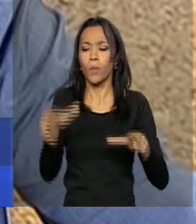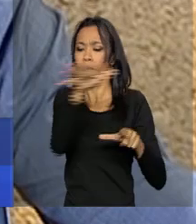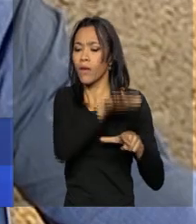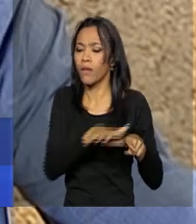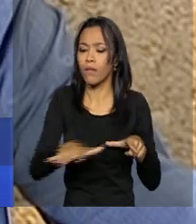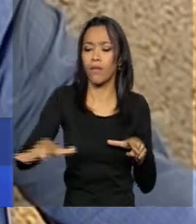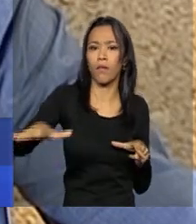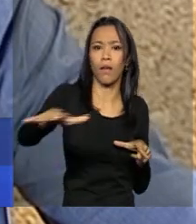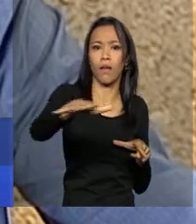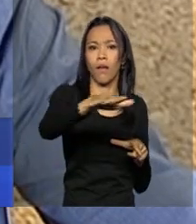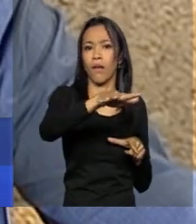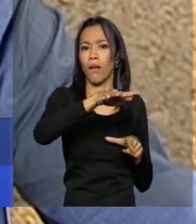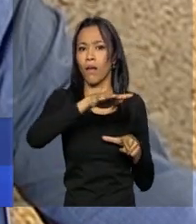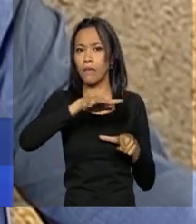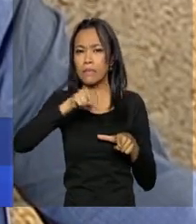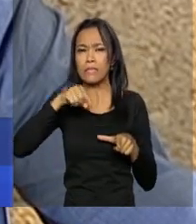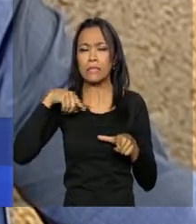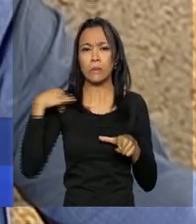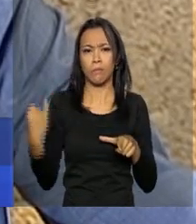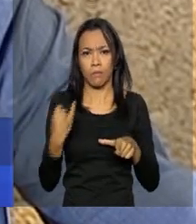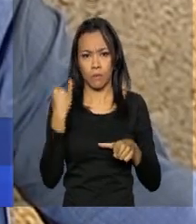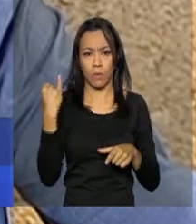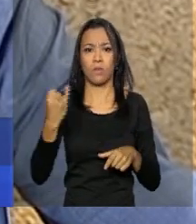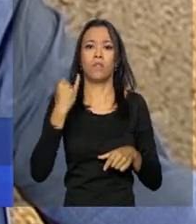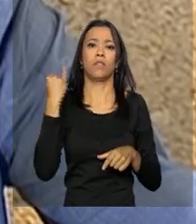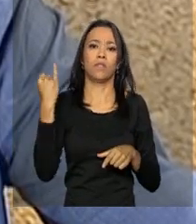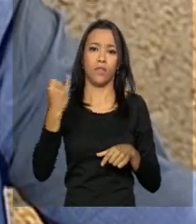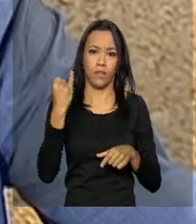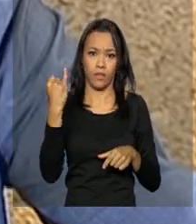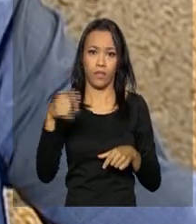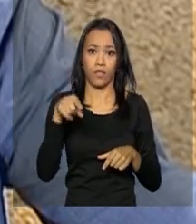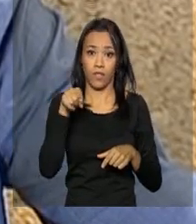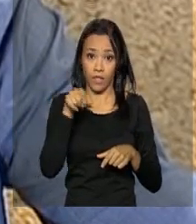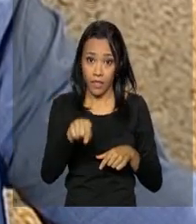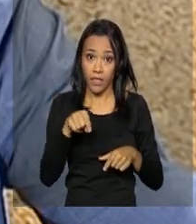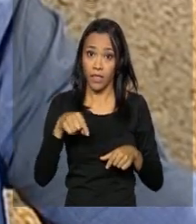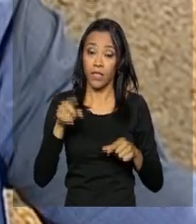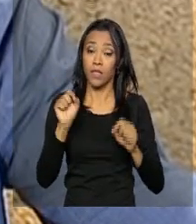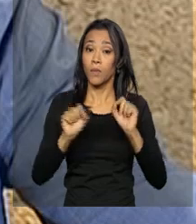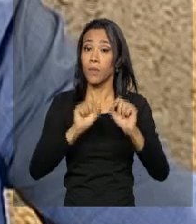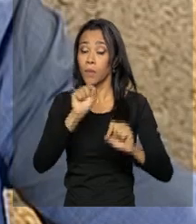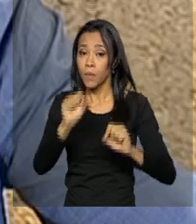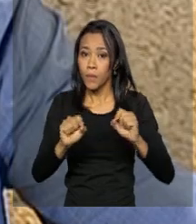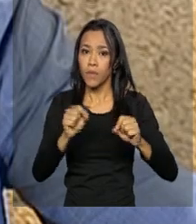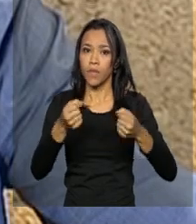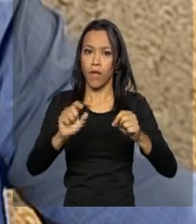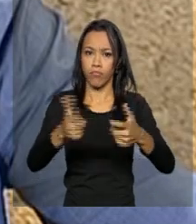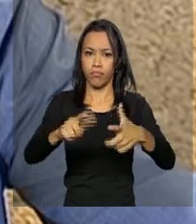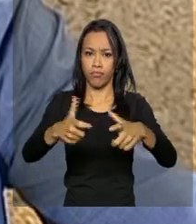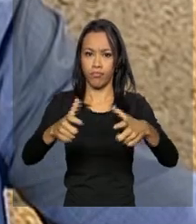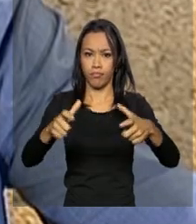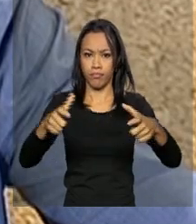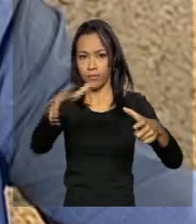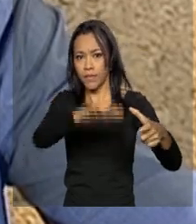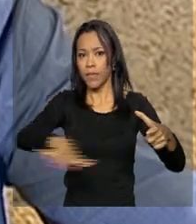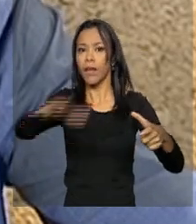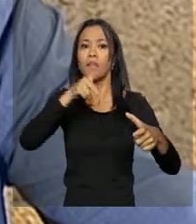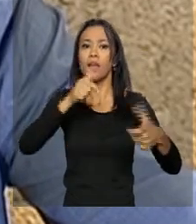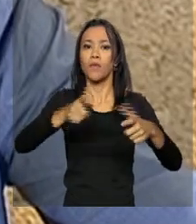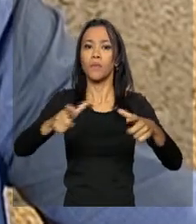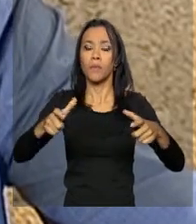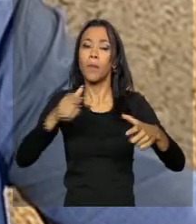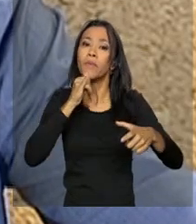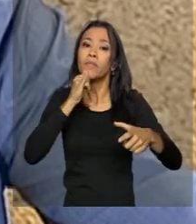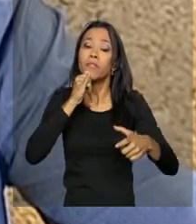sido importante na fronteira do crescimento da geração hidráulica no Brasil. O Estado